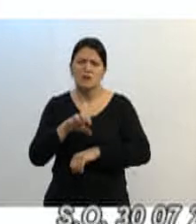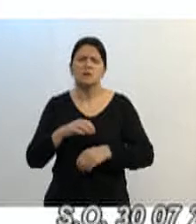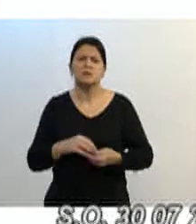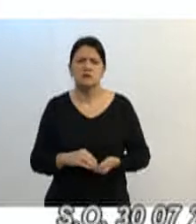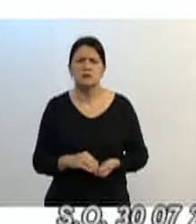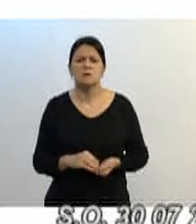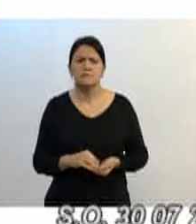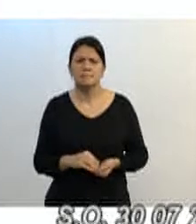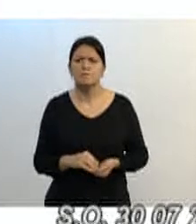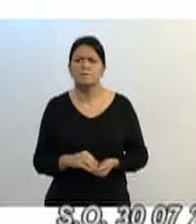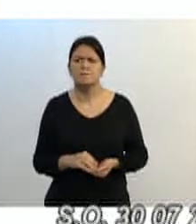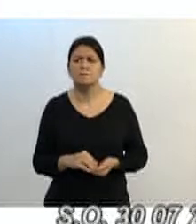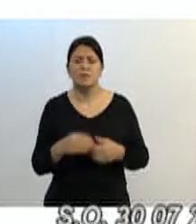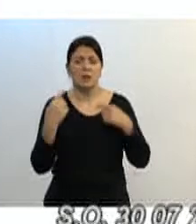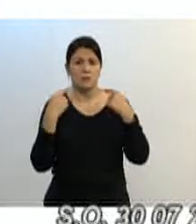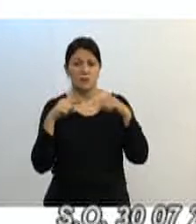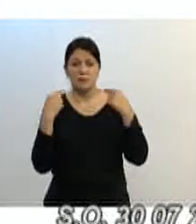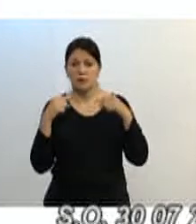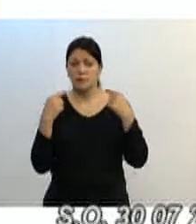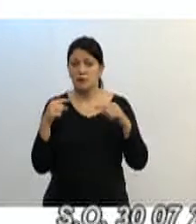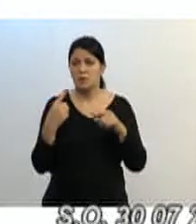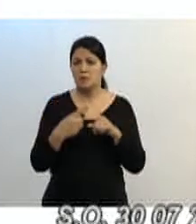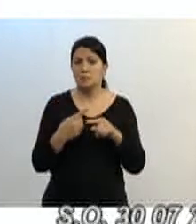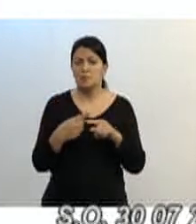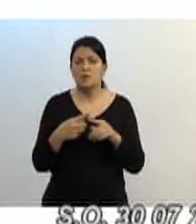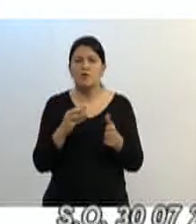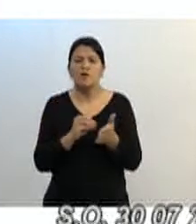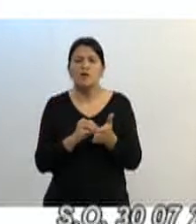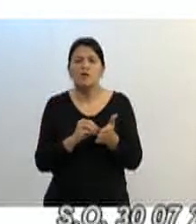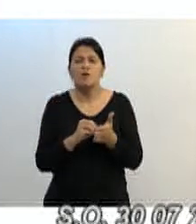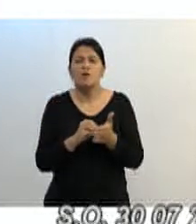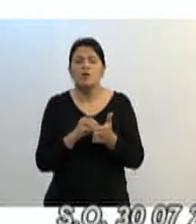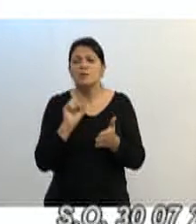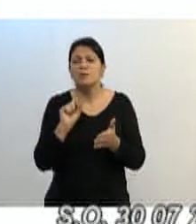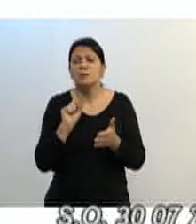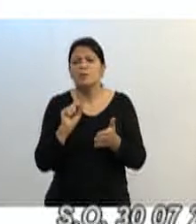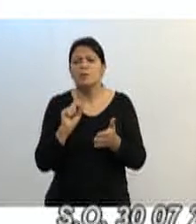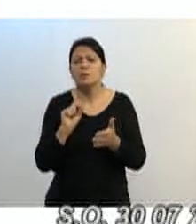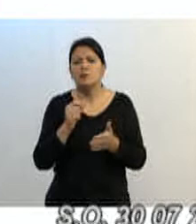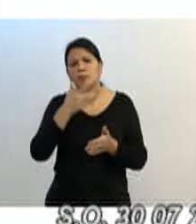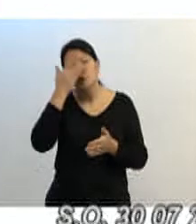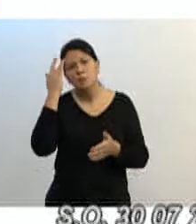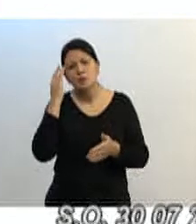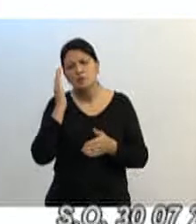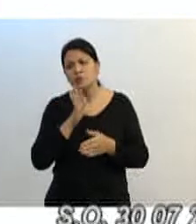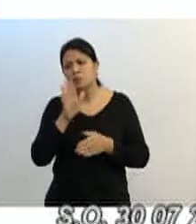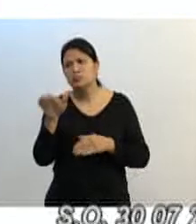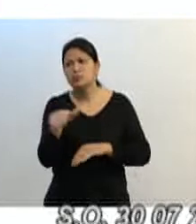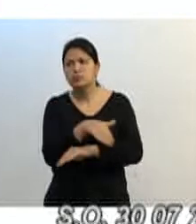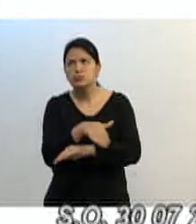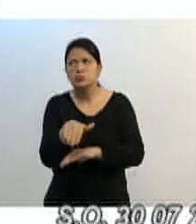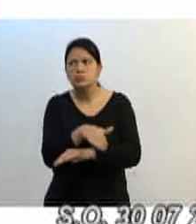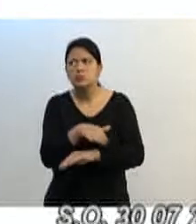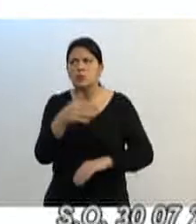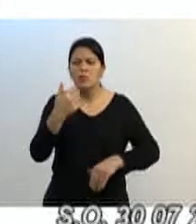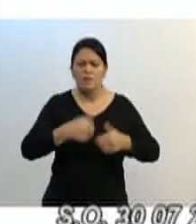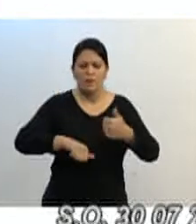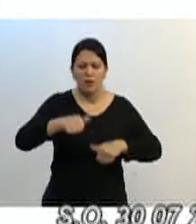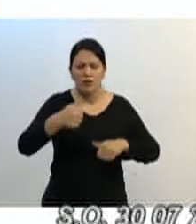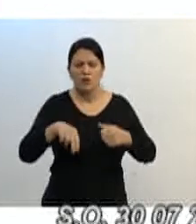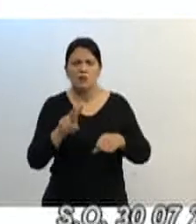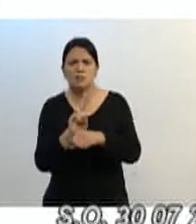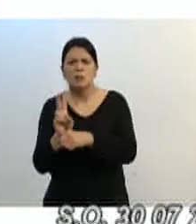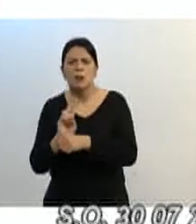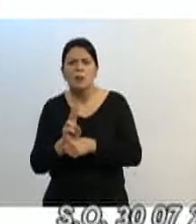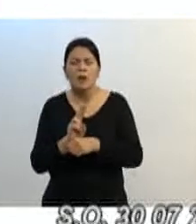é criticado muitas vezes até pelo que volta até de alguém estar na rua avaliando a fiscalização, algo pode ser